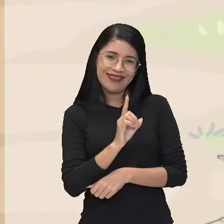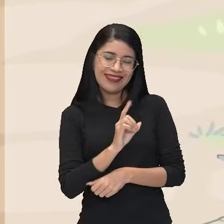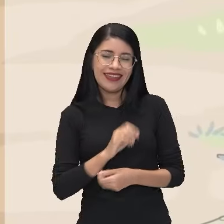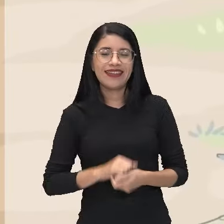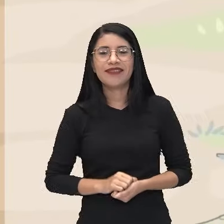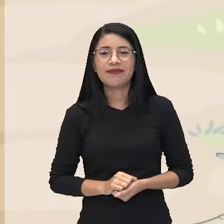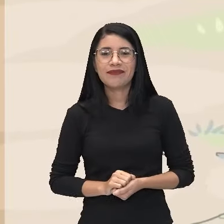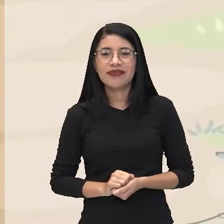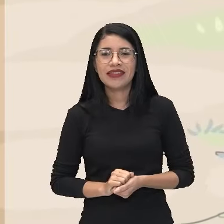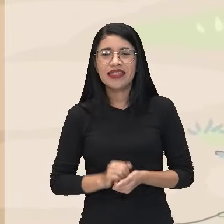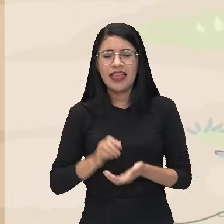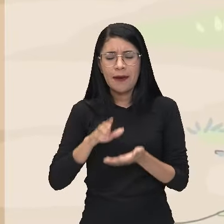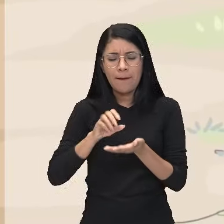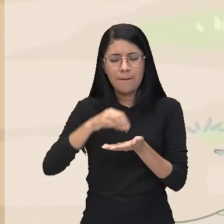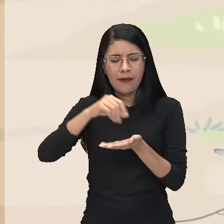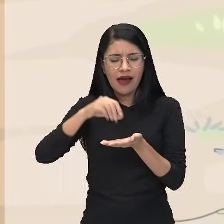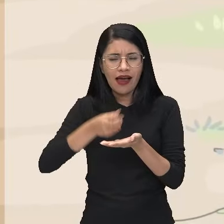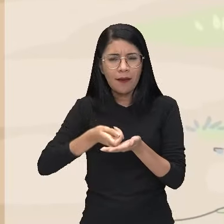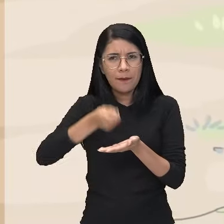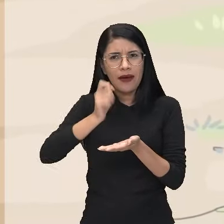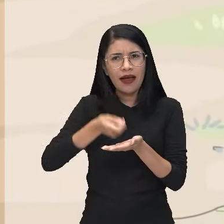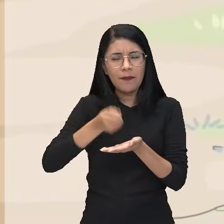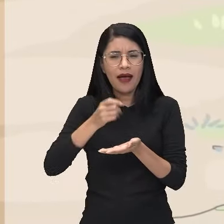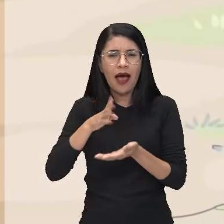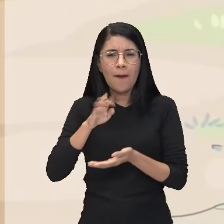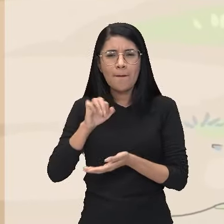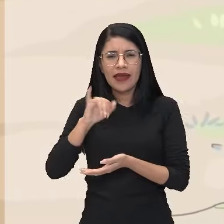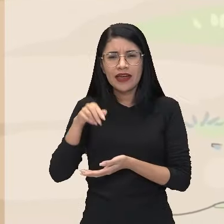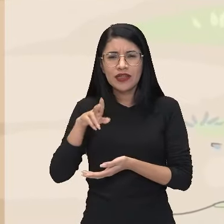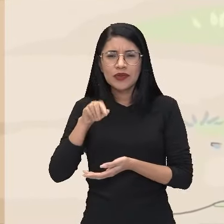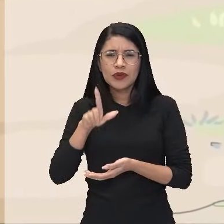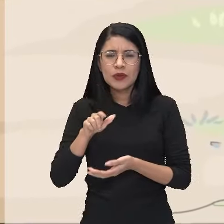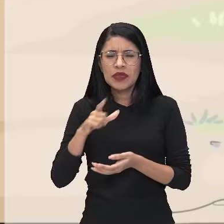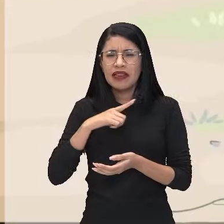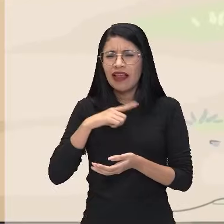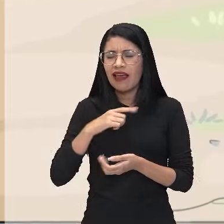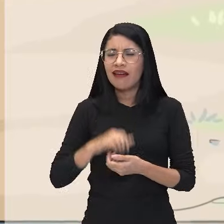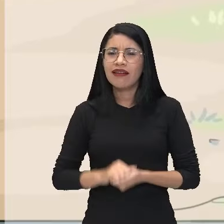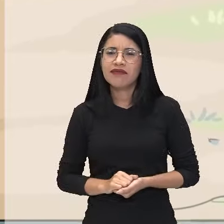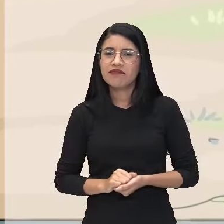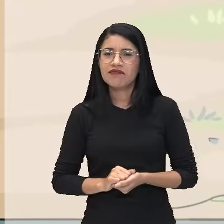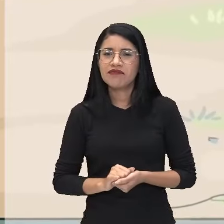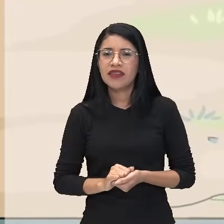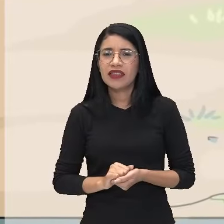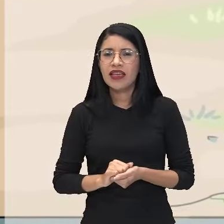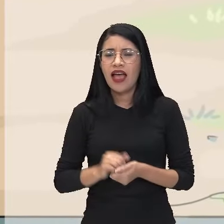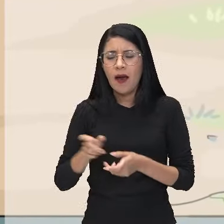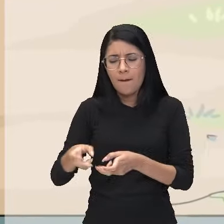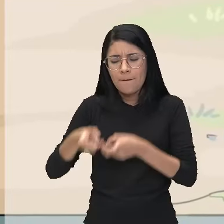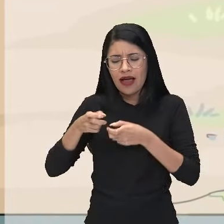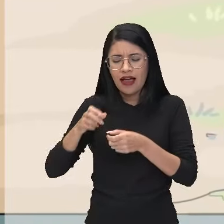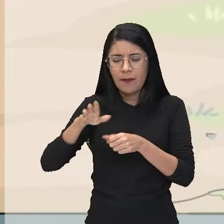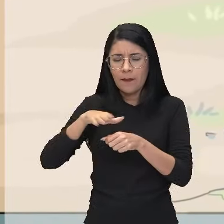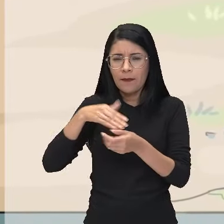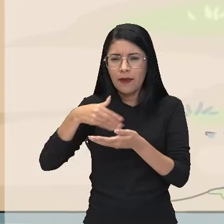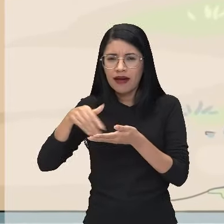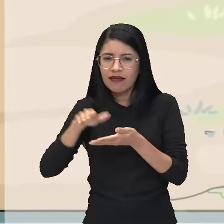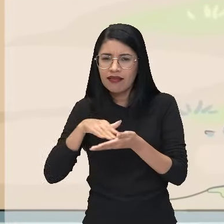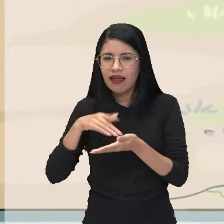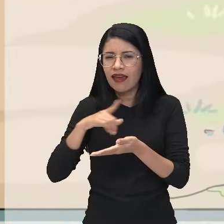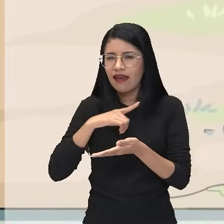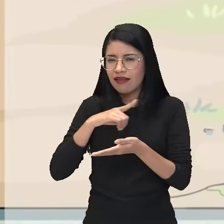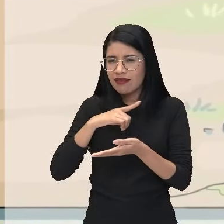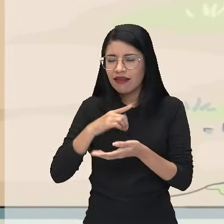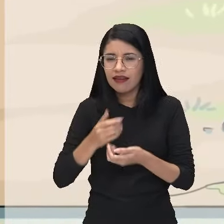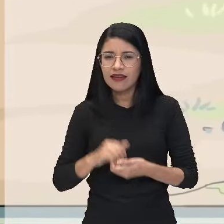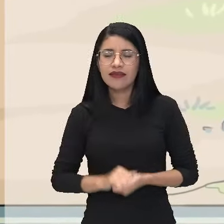Tem umas tapioquinhas com os beijos do lado? Umas mandioquinhas cozidas com manteiga